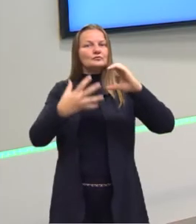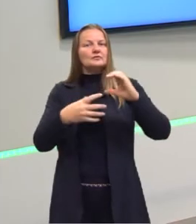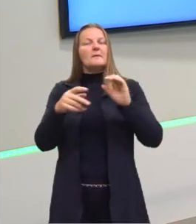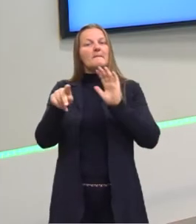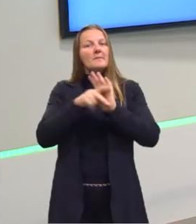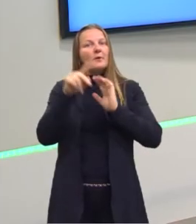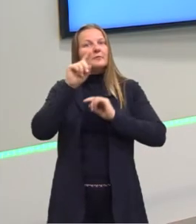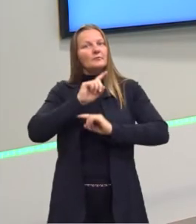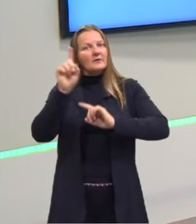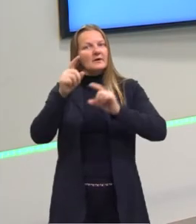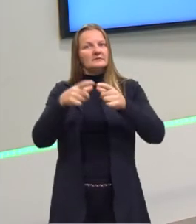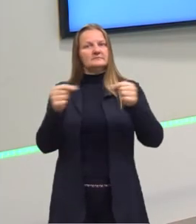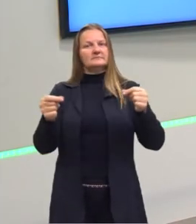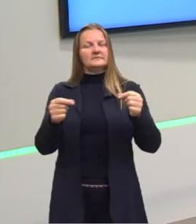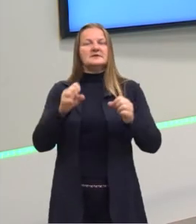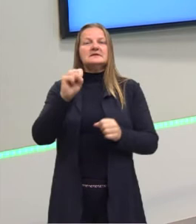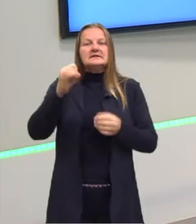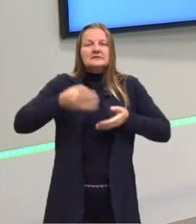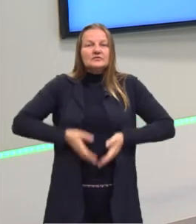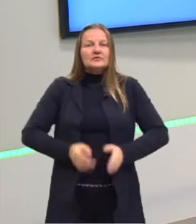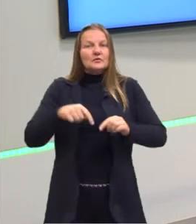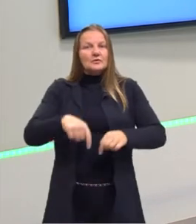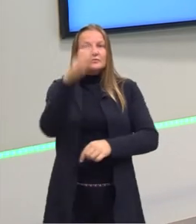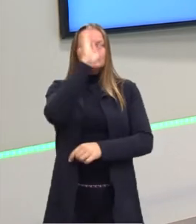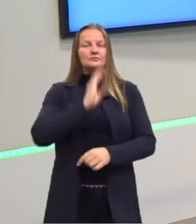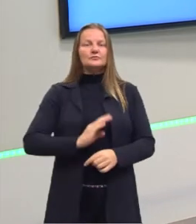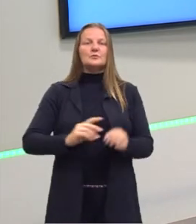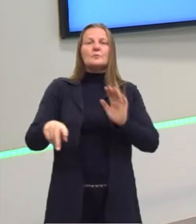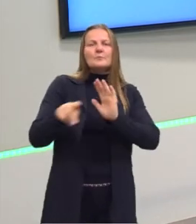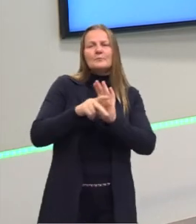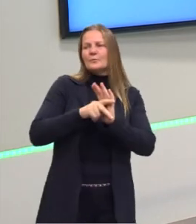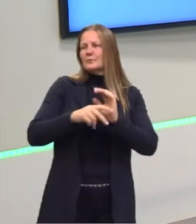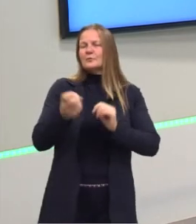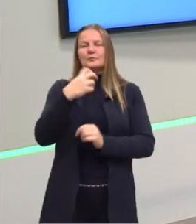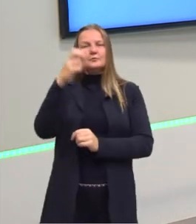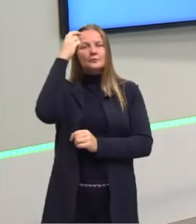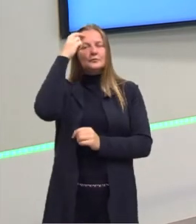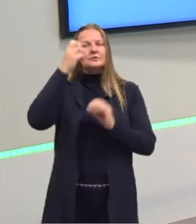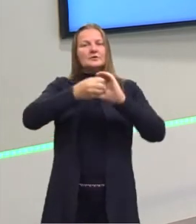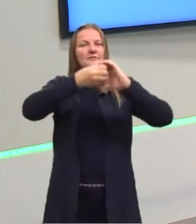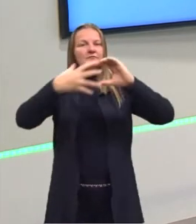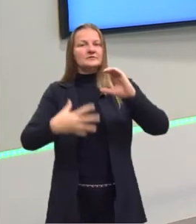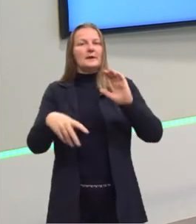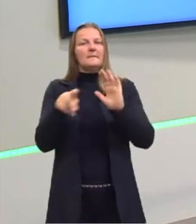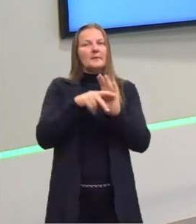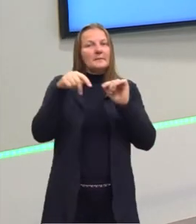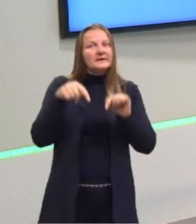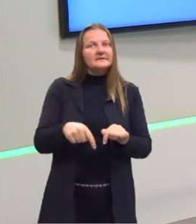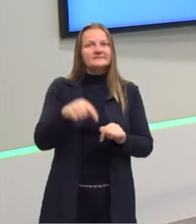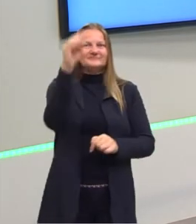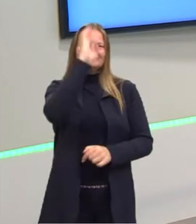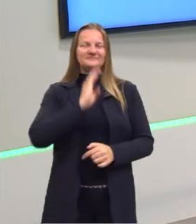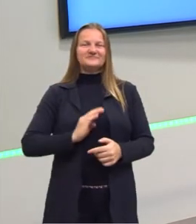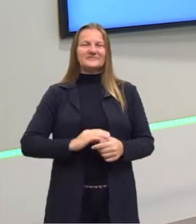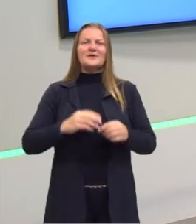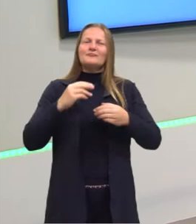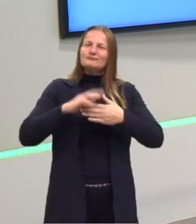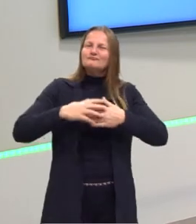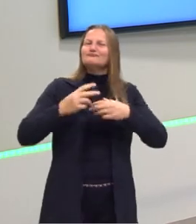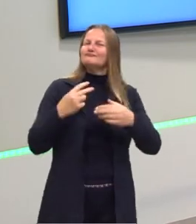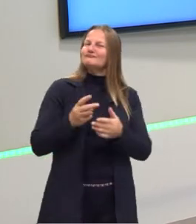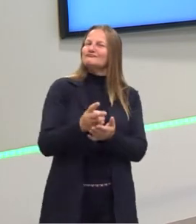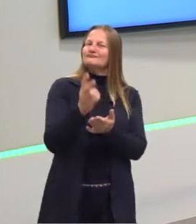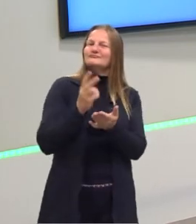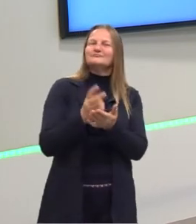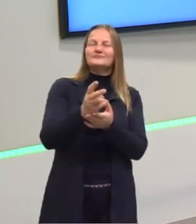cultura daquele país. Se nós nascemos aqui no Brasil, nós vamos incorporar as características aqui do Brasil, e assim por diante,